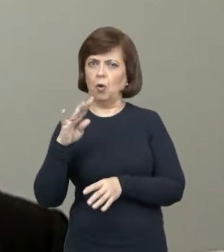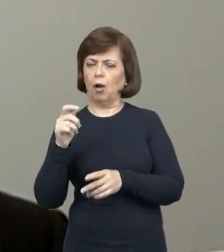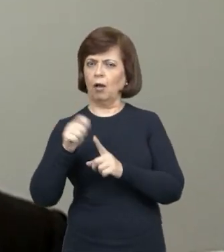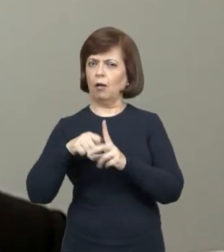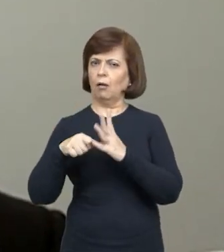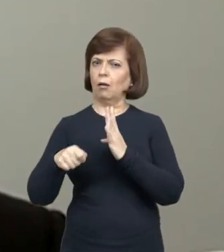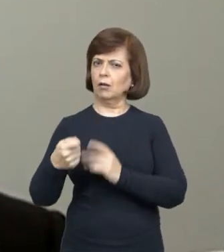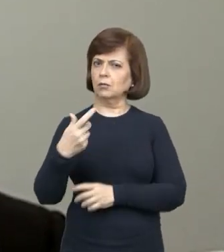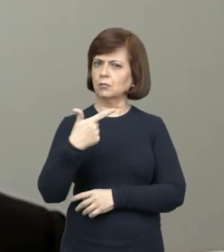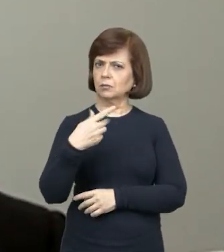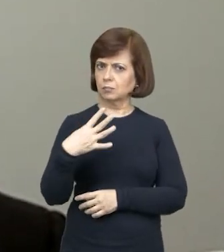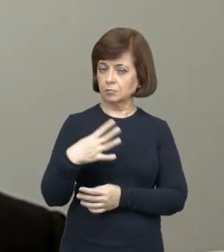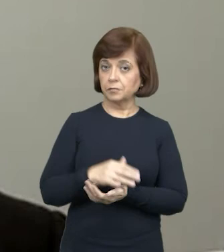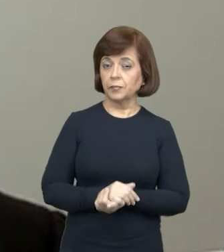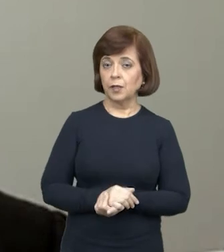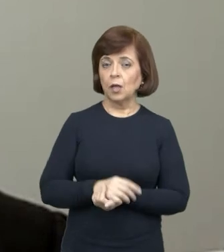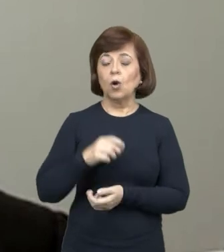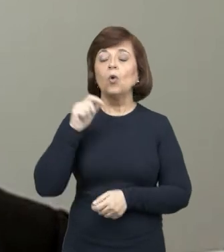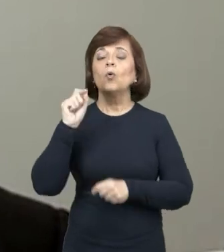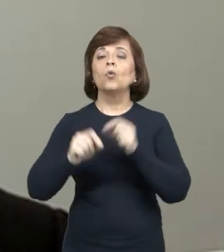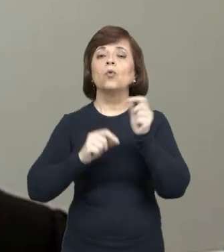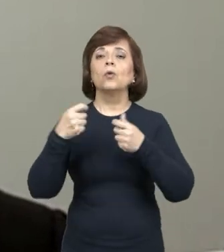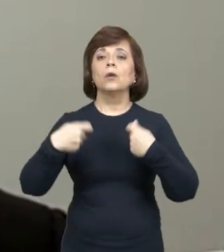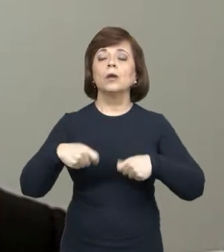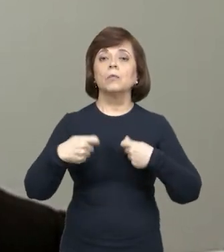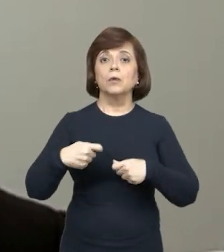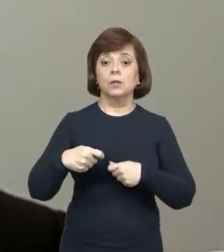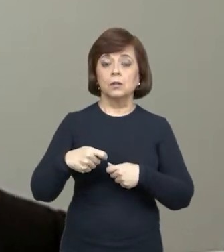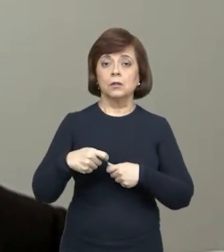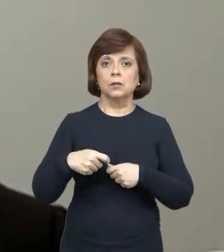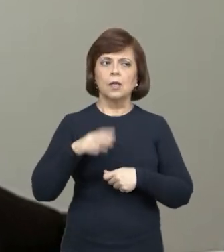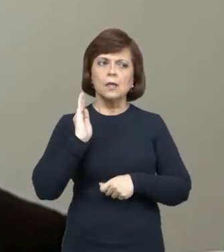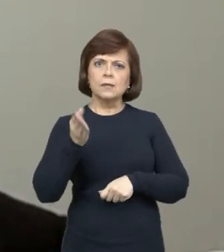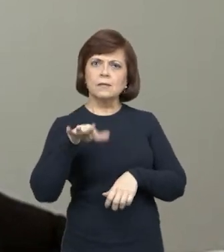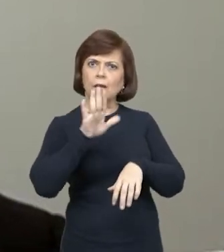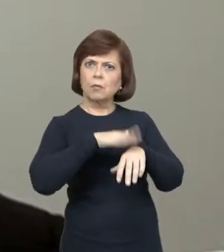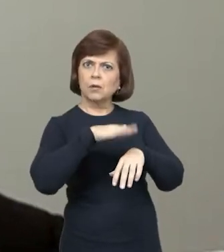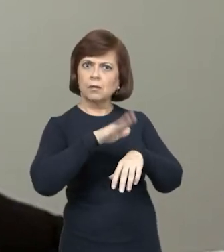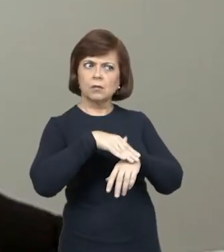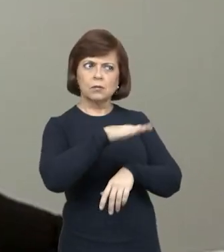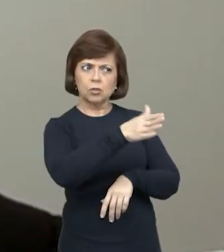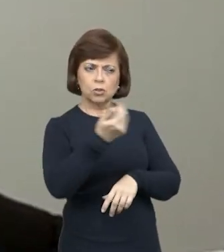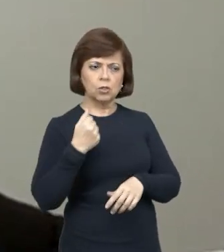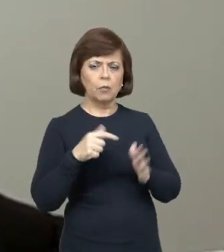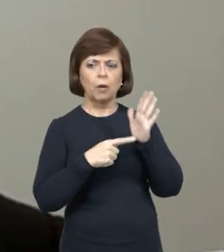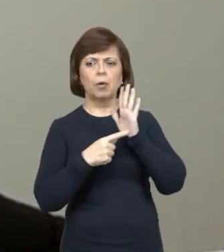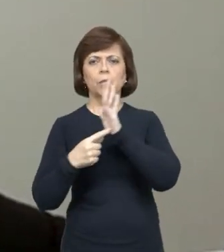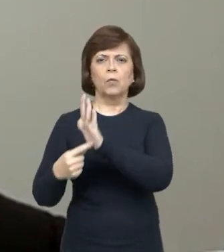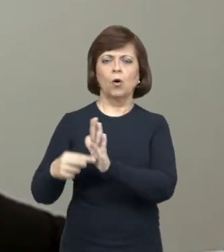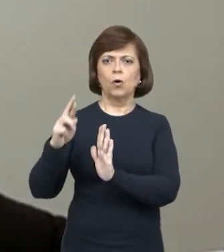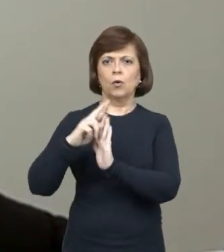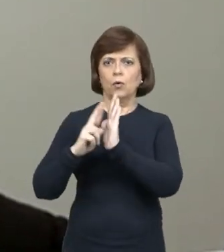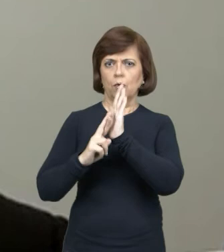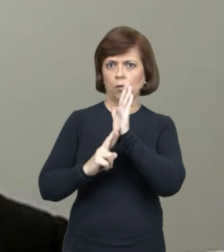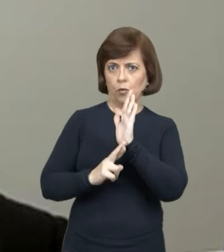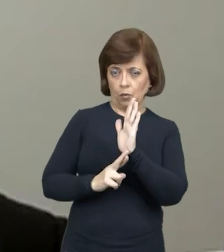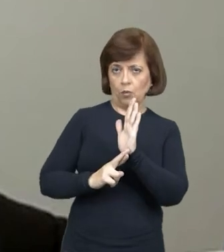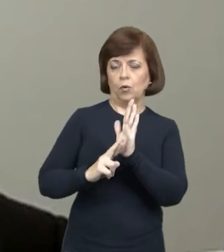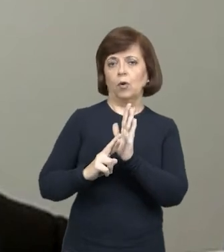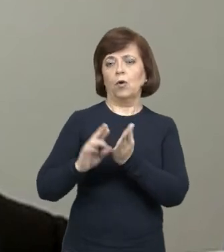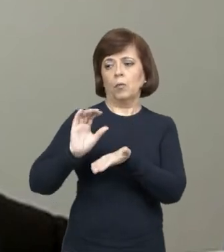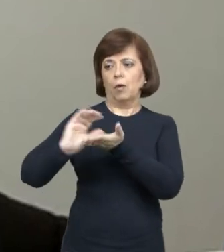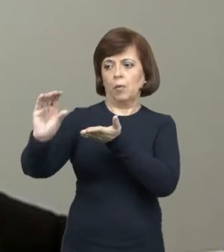Mas, de toda forma, quais são os atos subsequentes? Se regularmente intimado, o Estado vai apresentar esse cronograma de